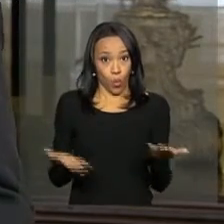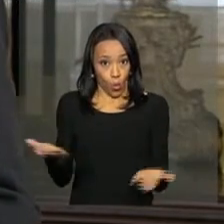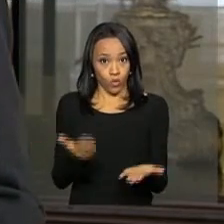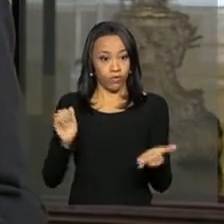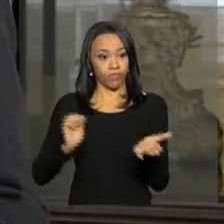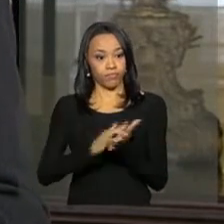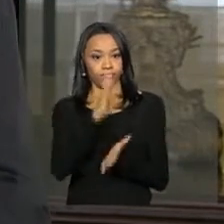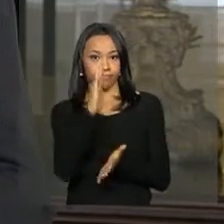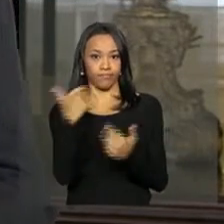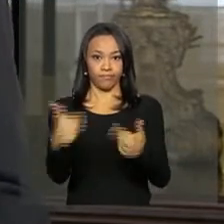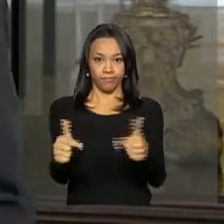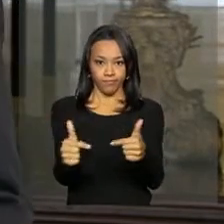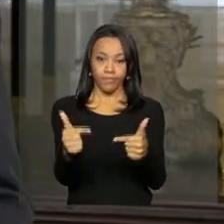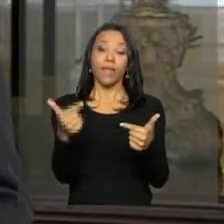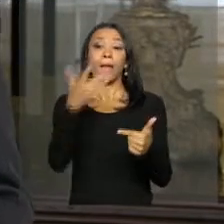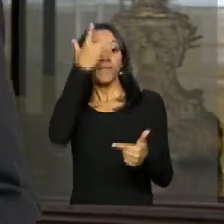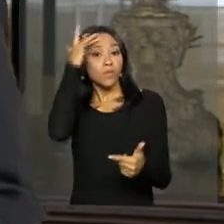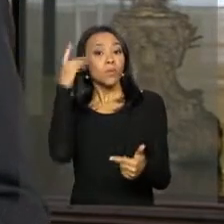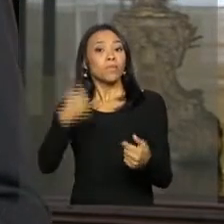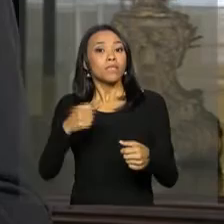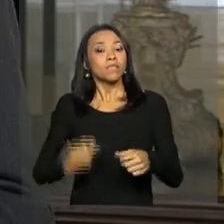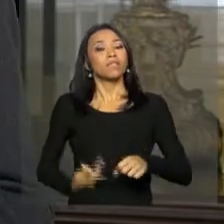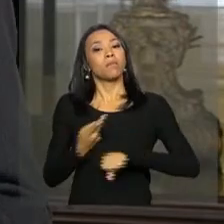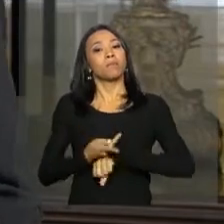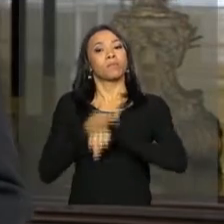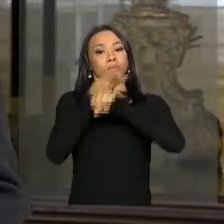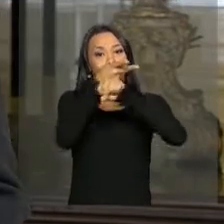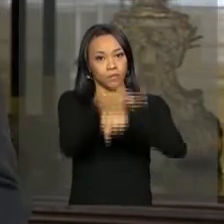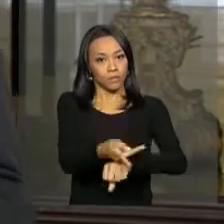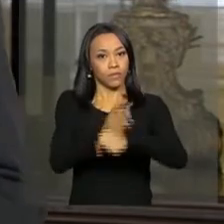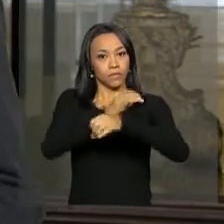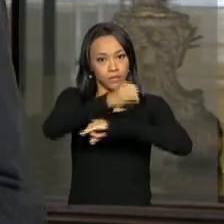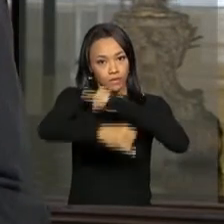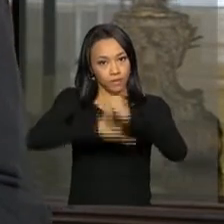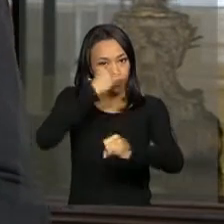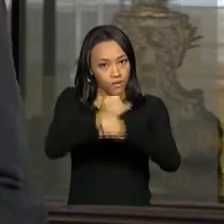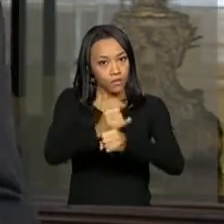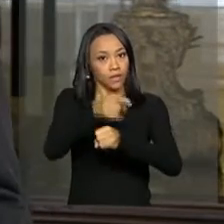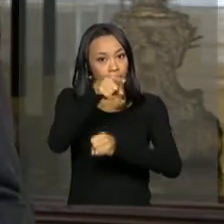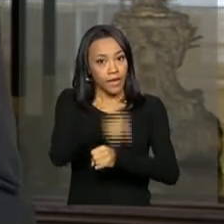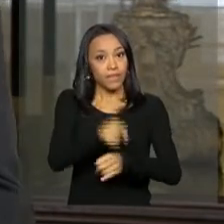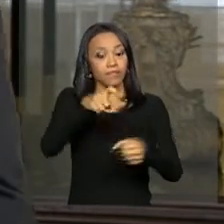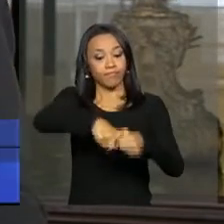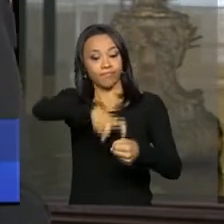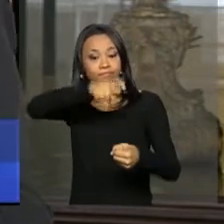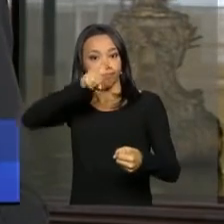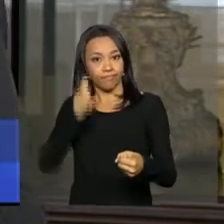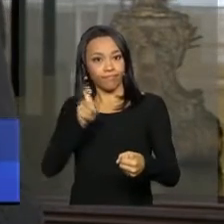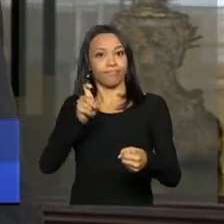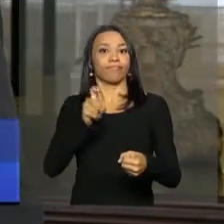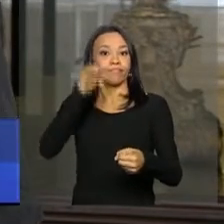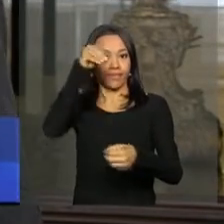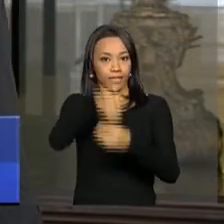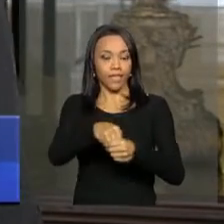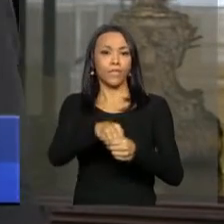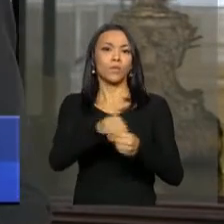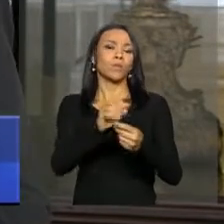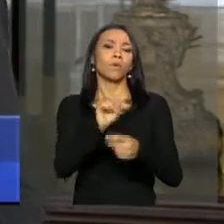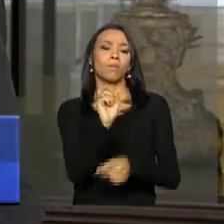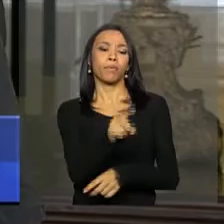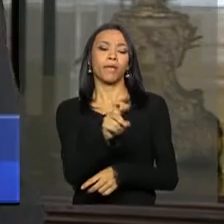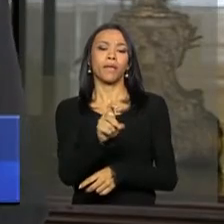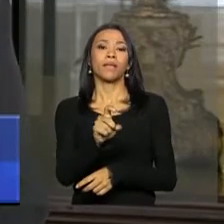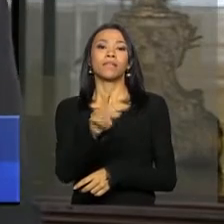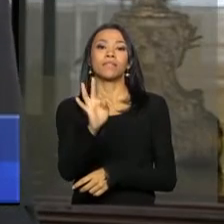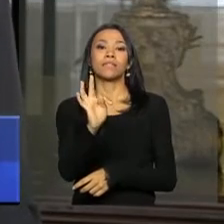dia 8 de março, o empregador doméstico deve acessar essa opção desligamento dentro do menu trabalhador no E